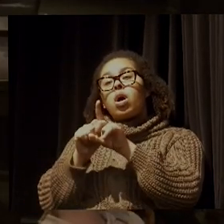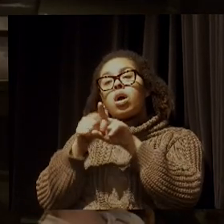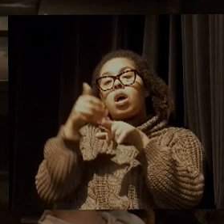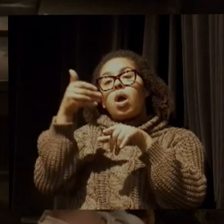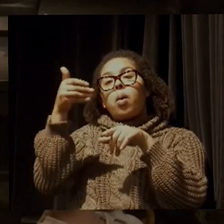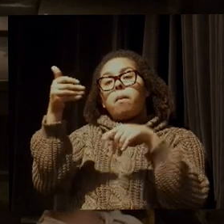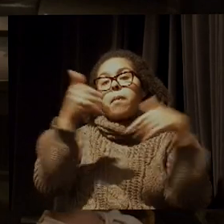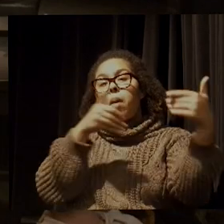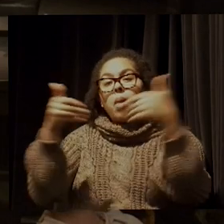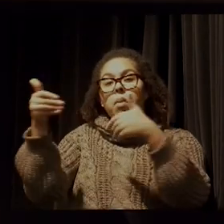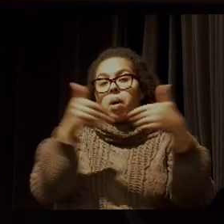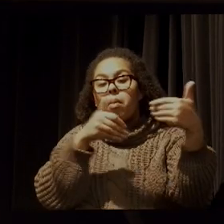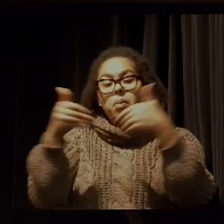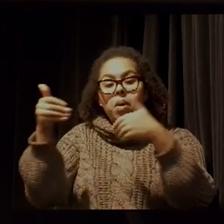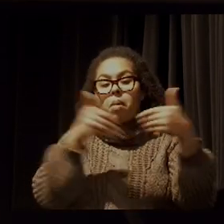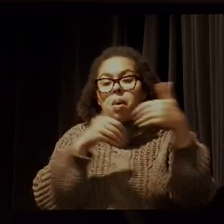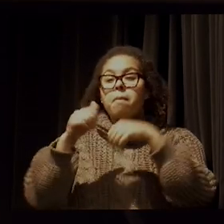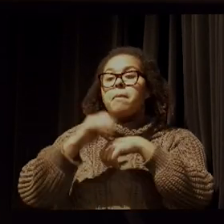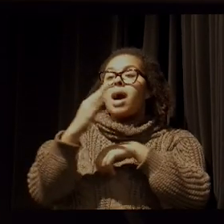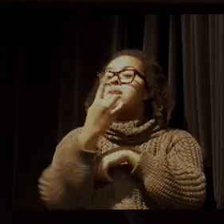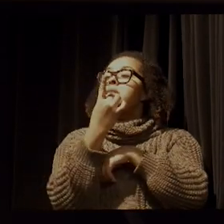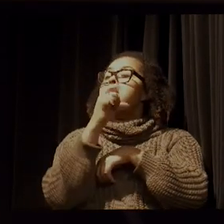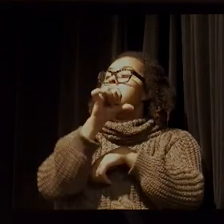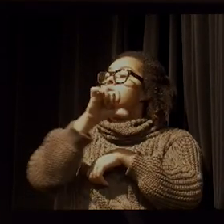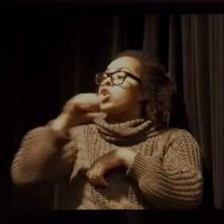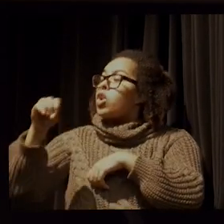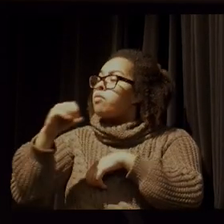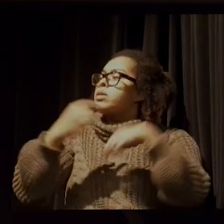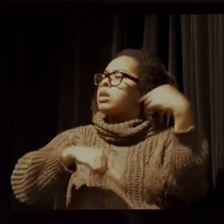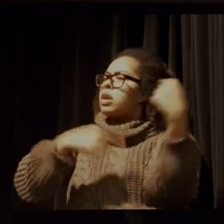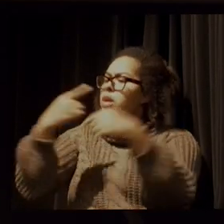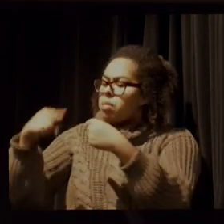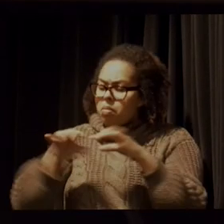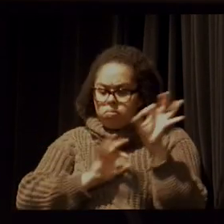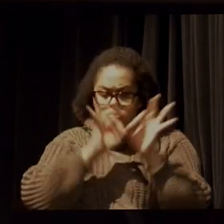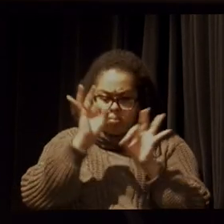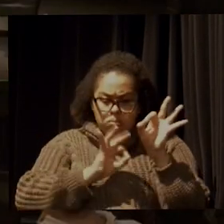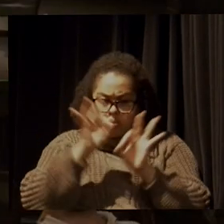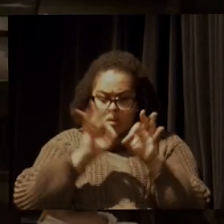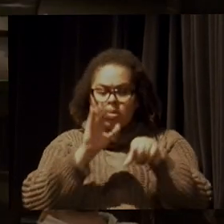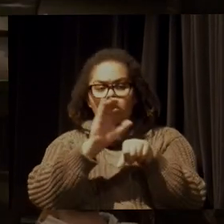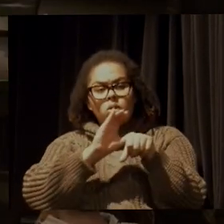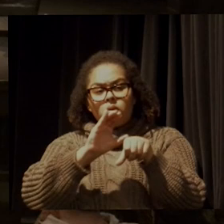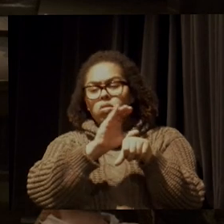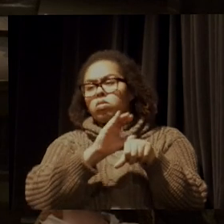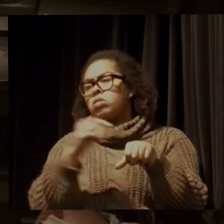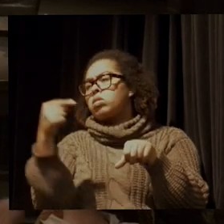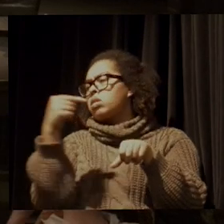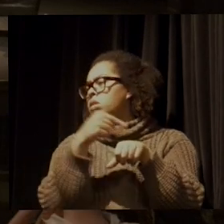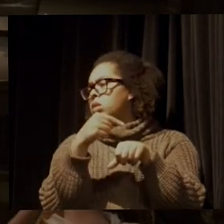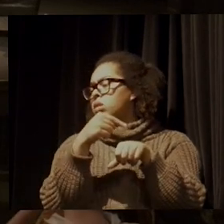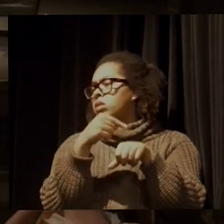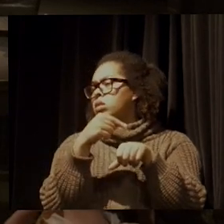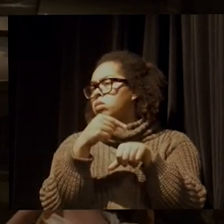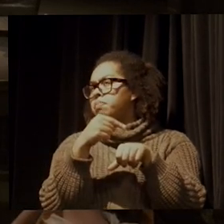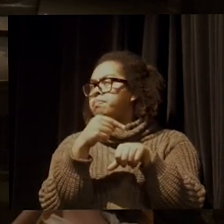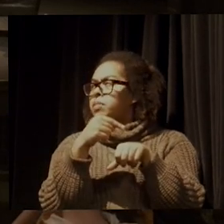debates. Ou seja, no período da constituinte, Angela, tinha, na verdade,